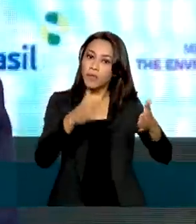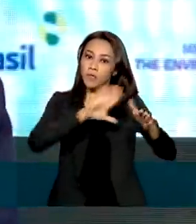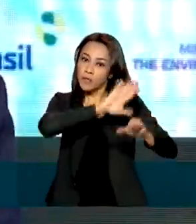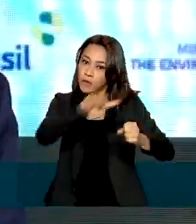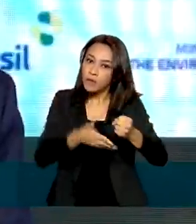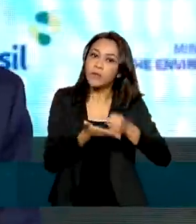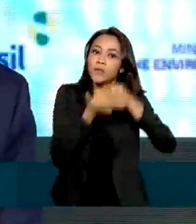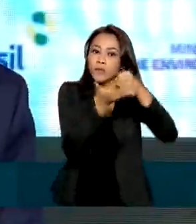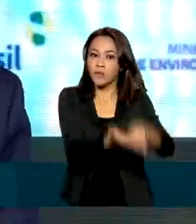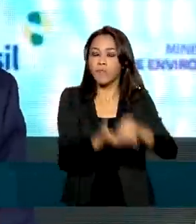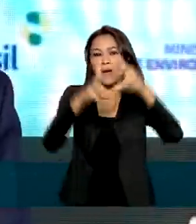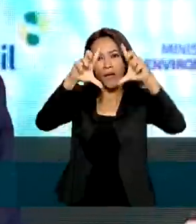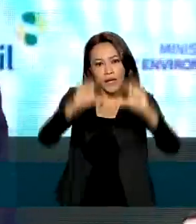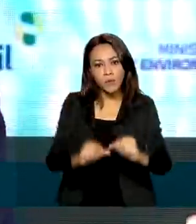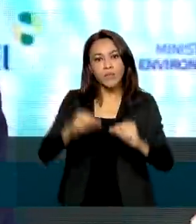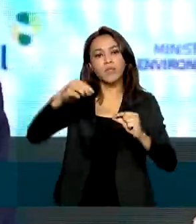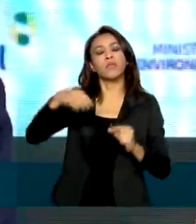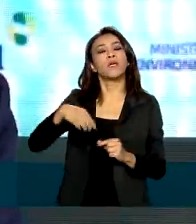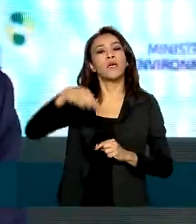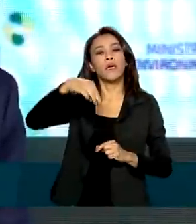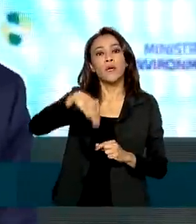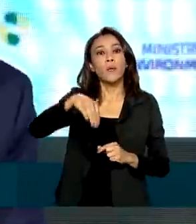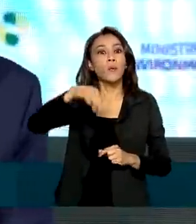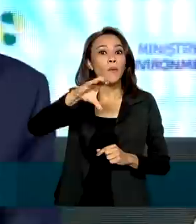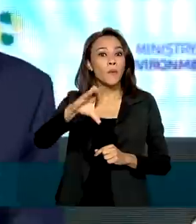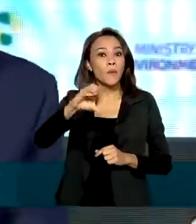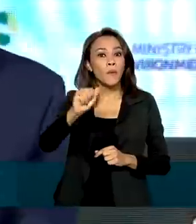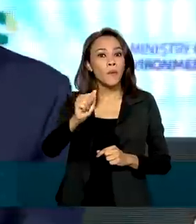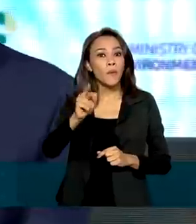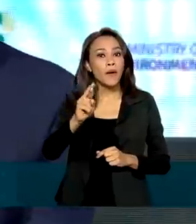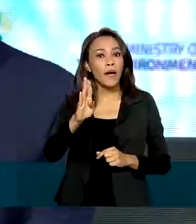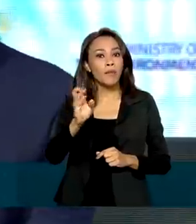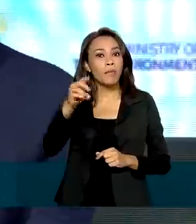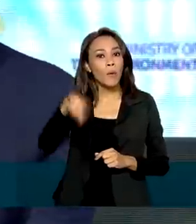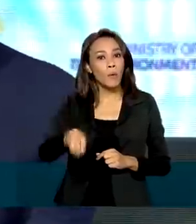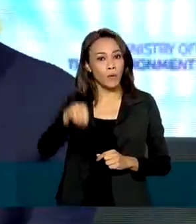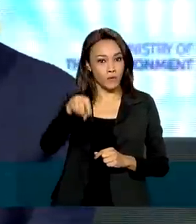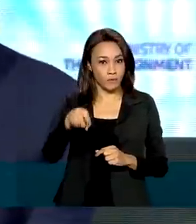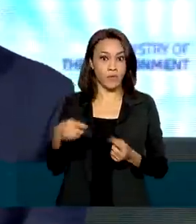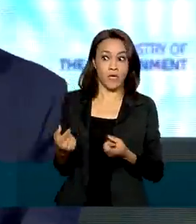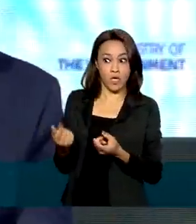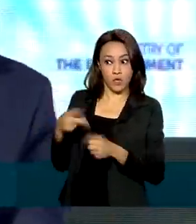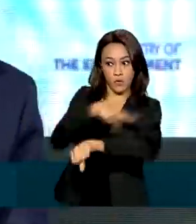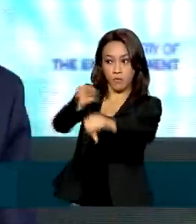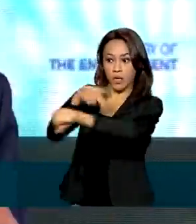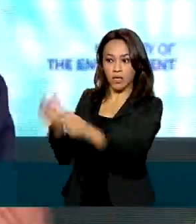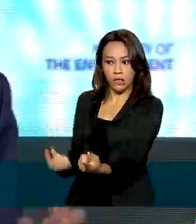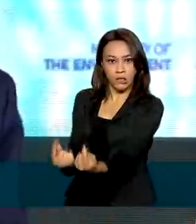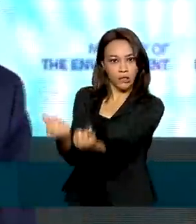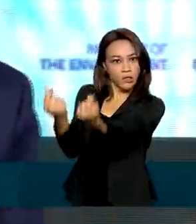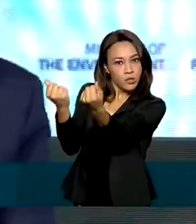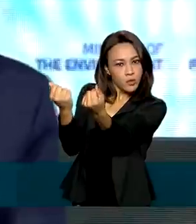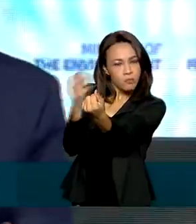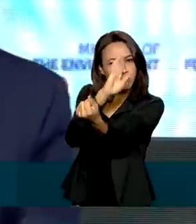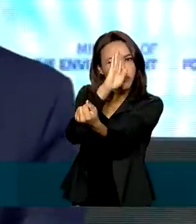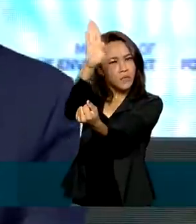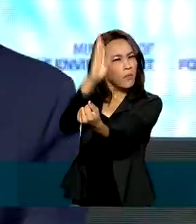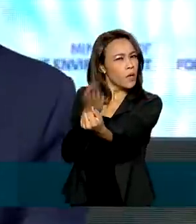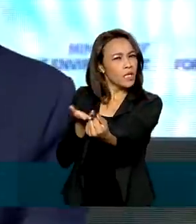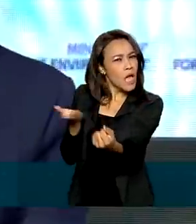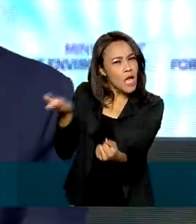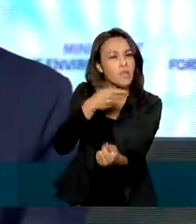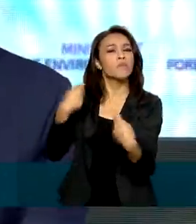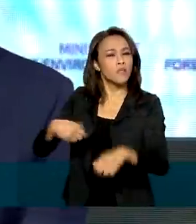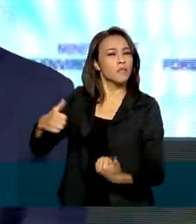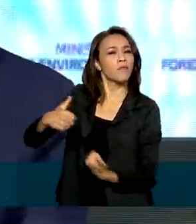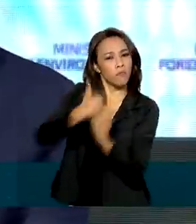2050, como foi anunciada nas nossas metas. E os países ricos, especialmente os países ricos, têm que